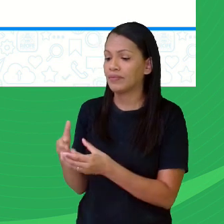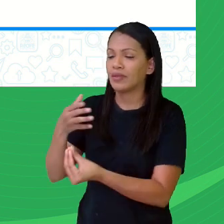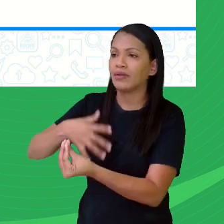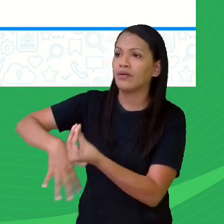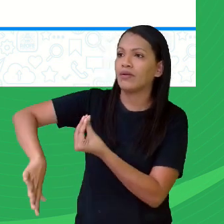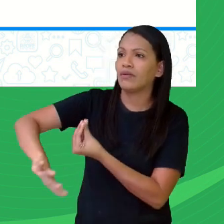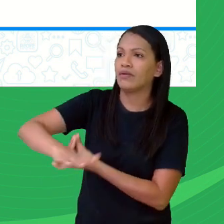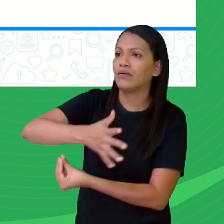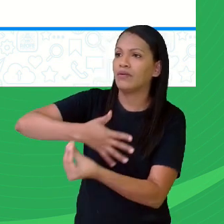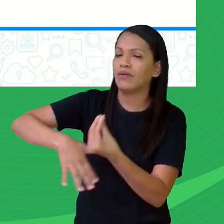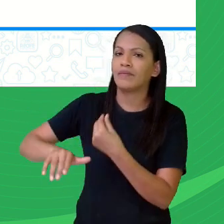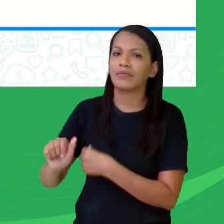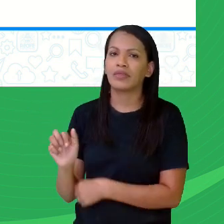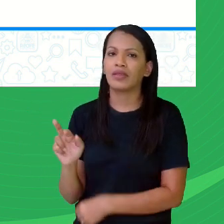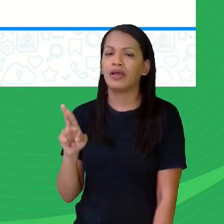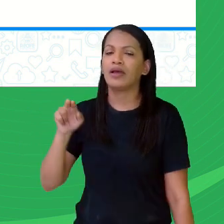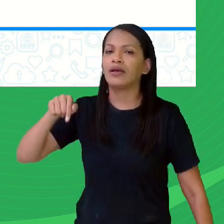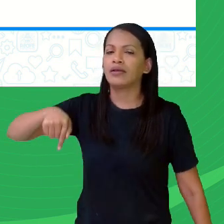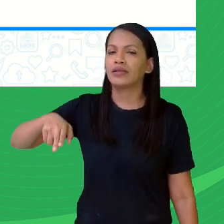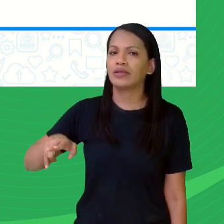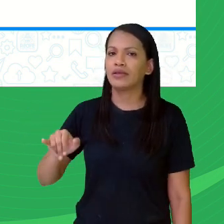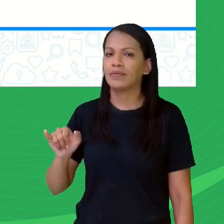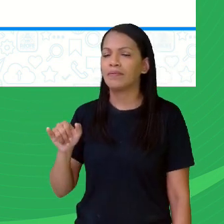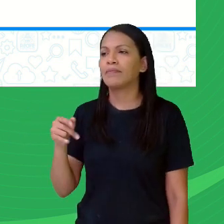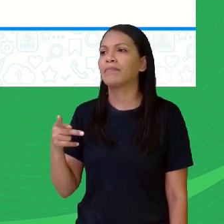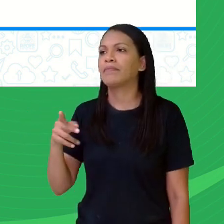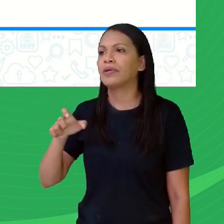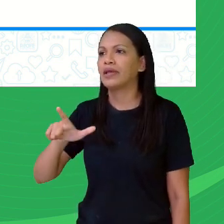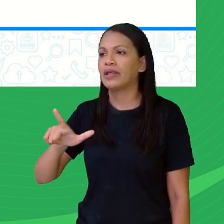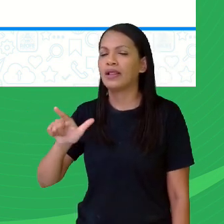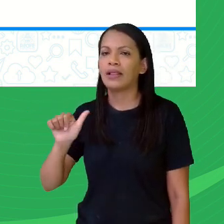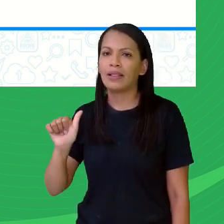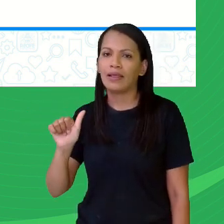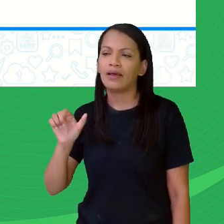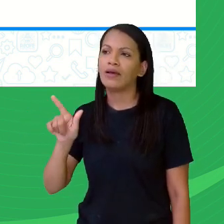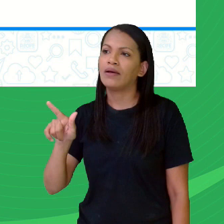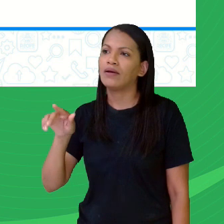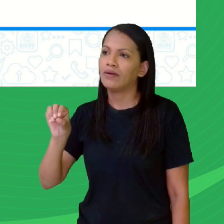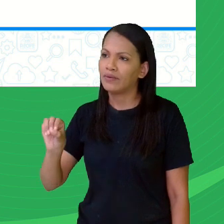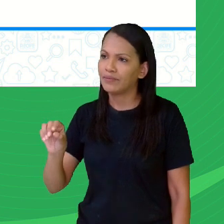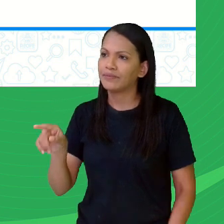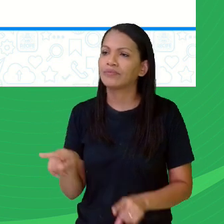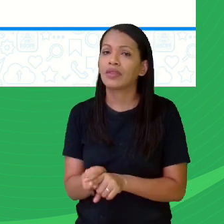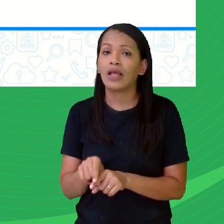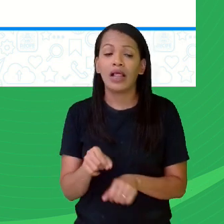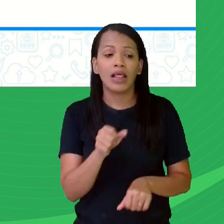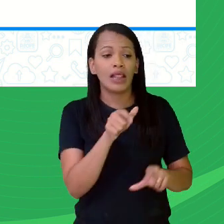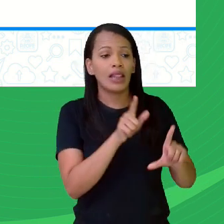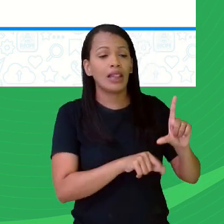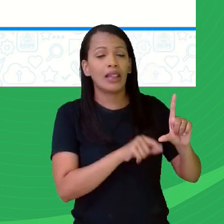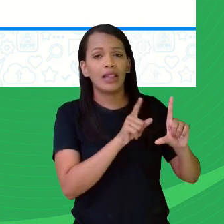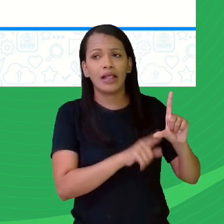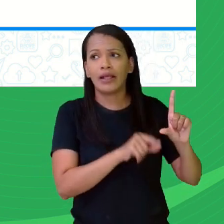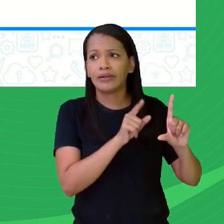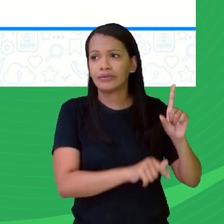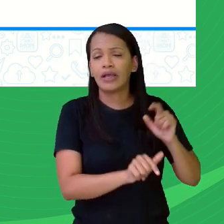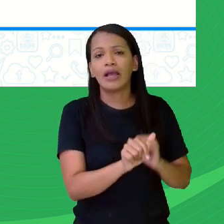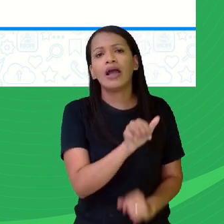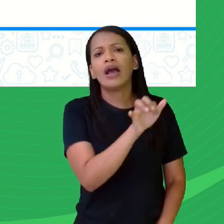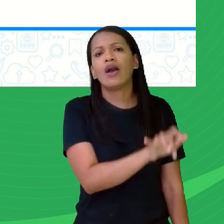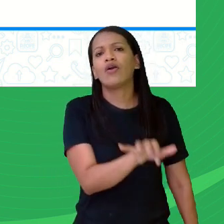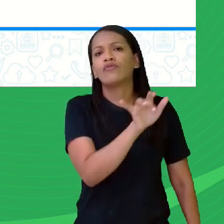alfabeto, de mapas, atlas, montanhas, cordilheiras, músicas,